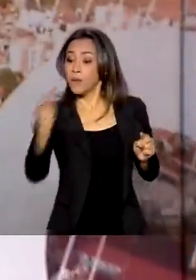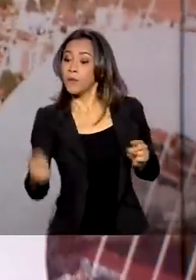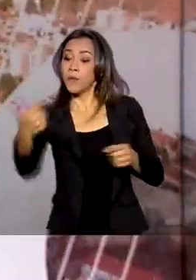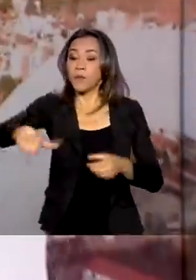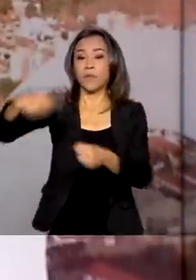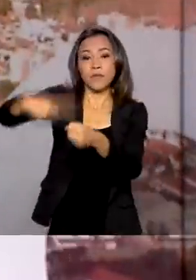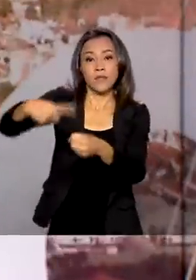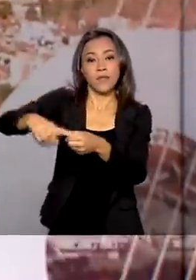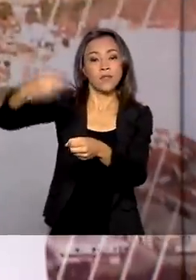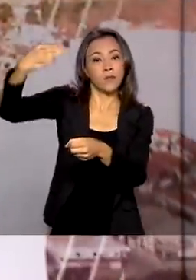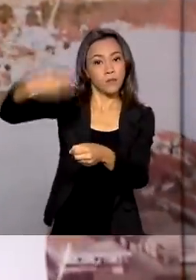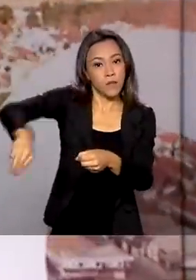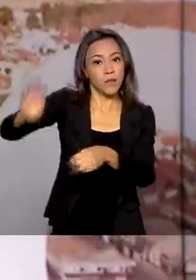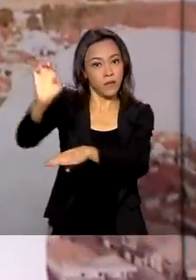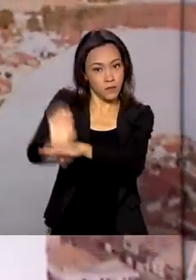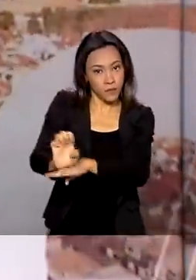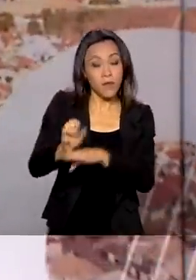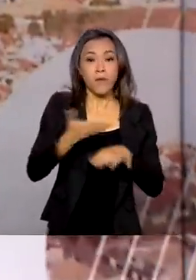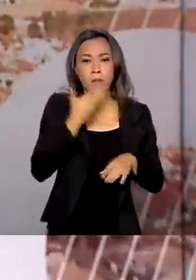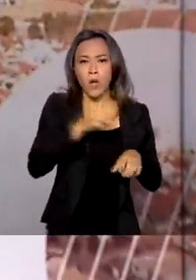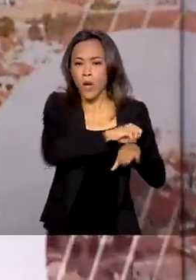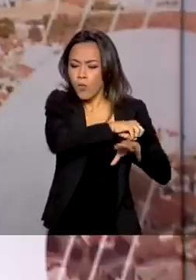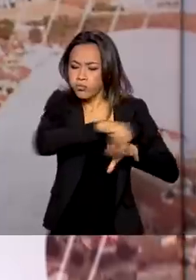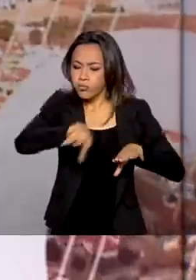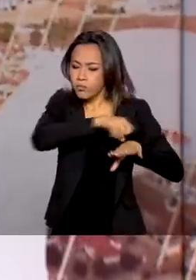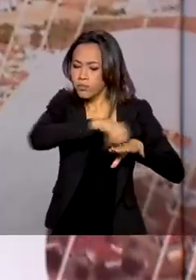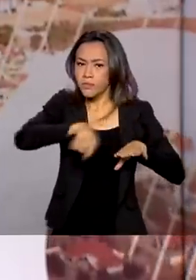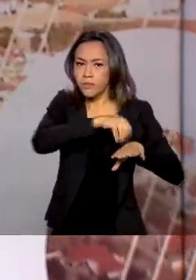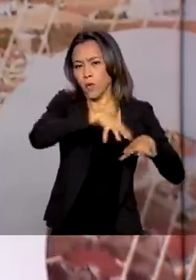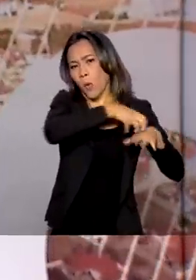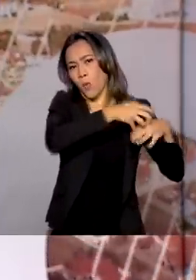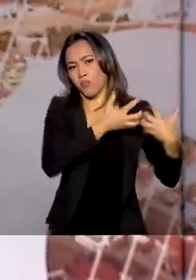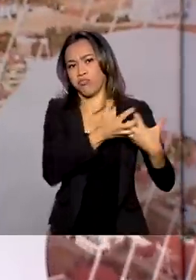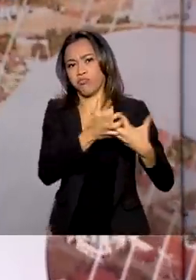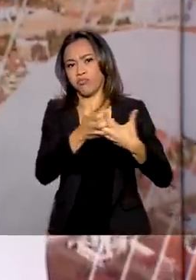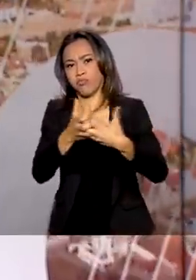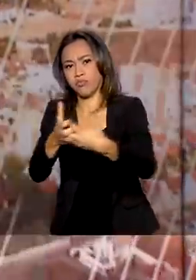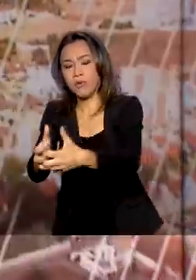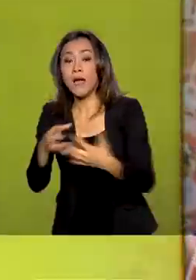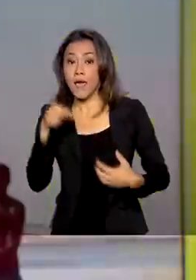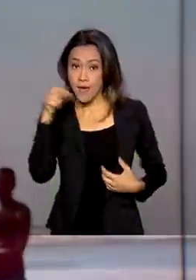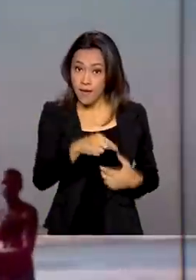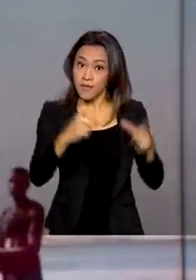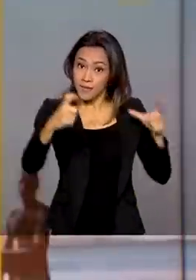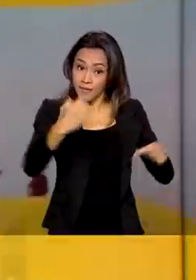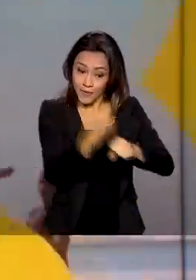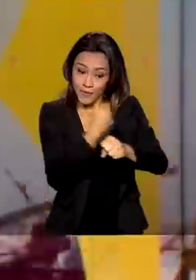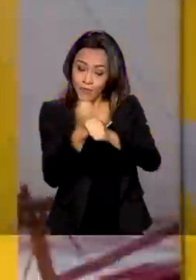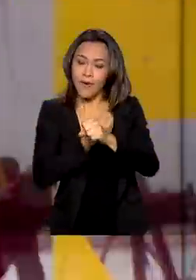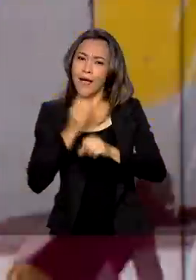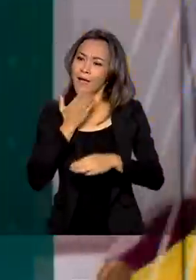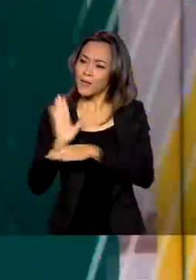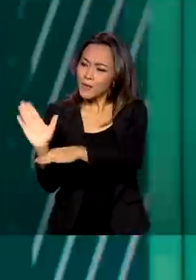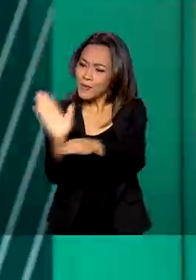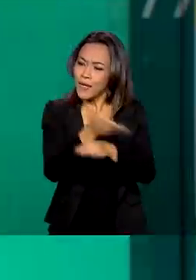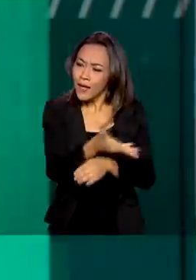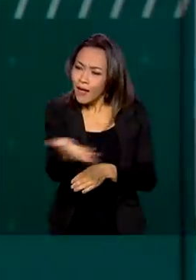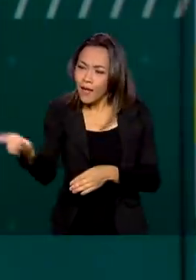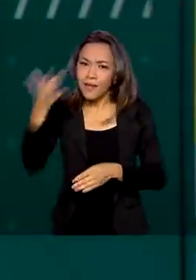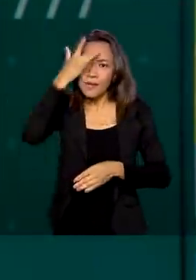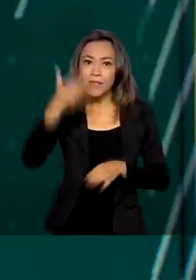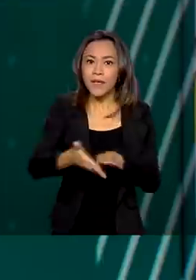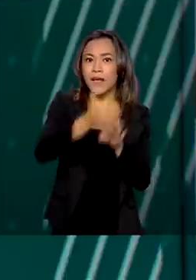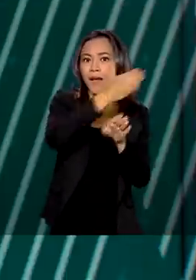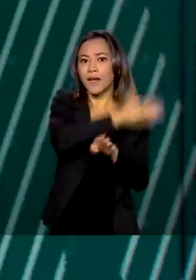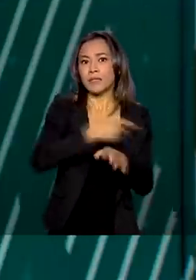Maranhão. Além de melhorar o escoamento da produção agropecuária da região, a obra vai beneficiar os moradores que antes precisavam